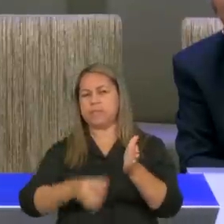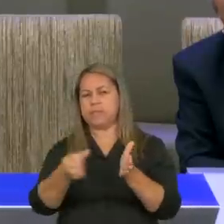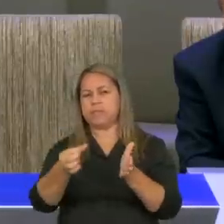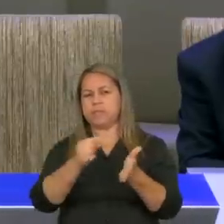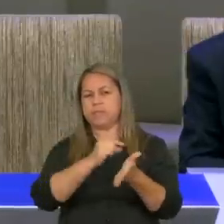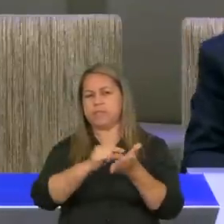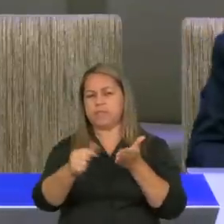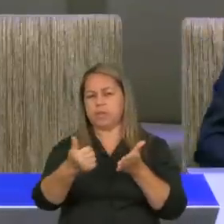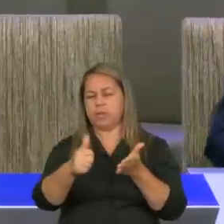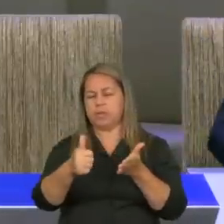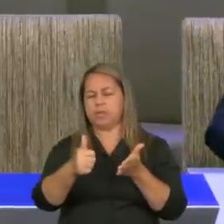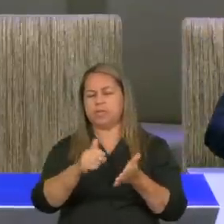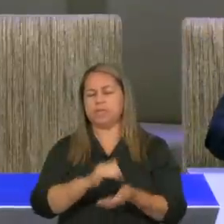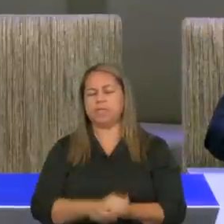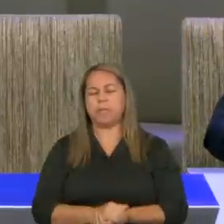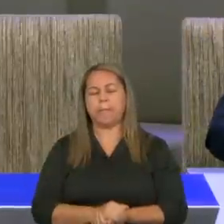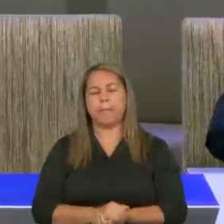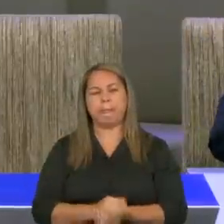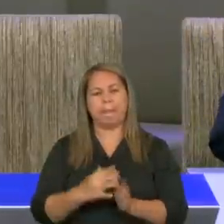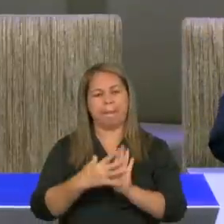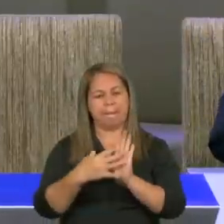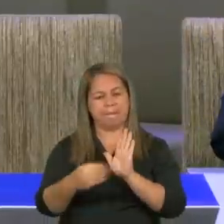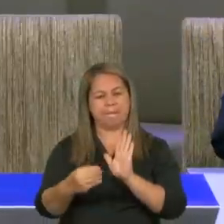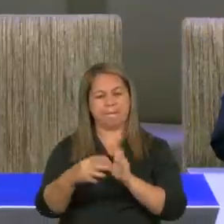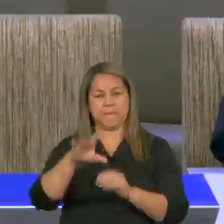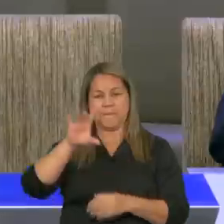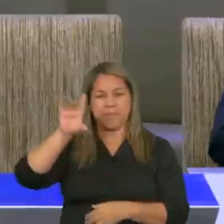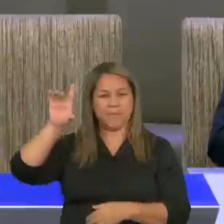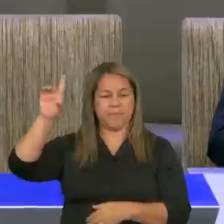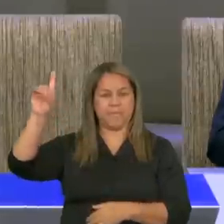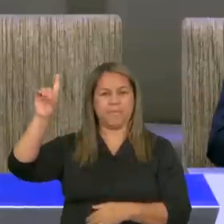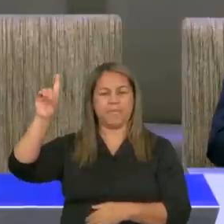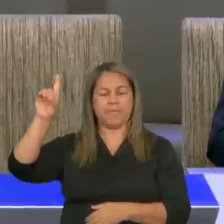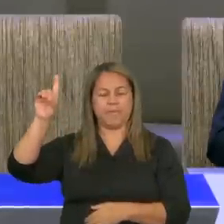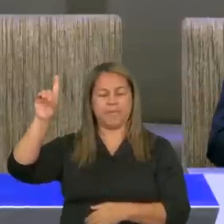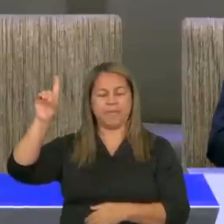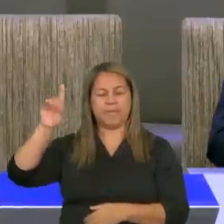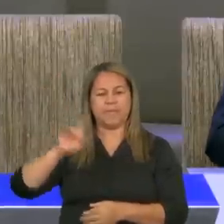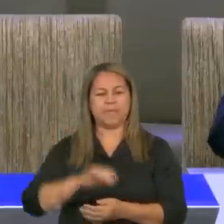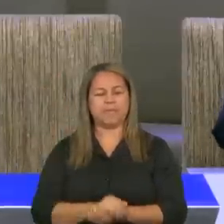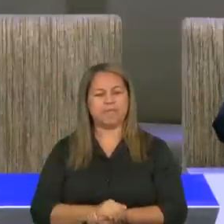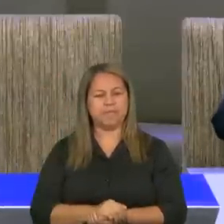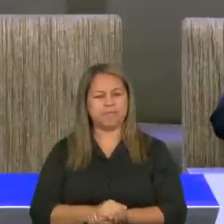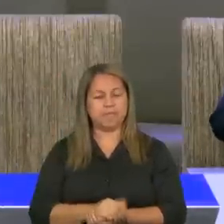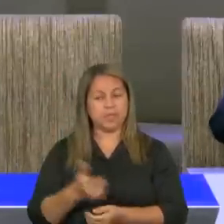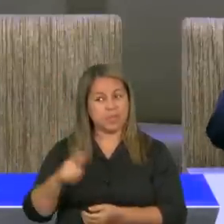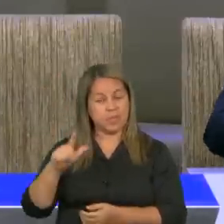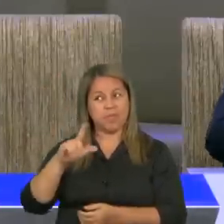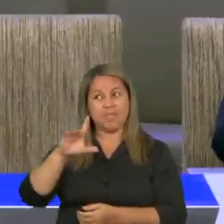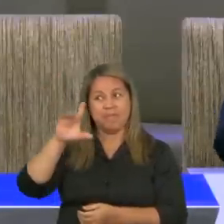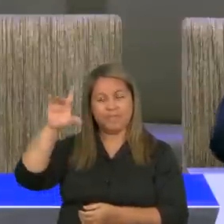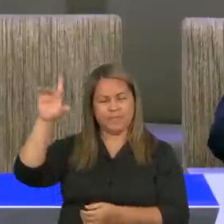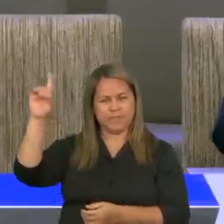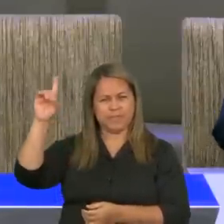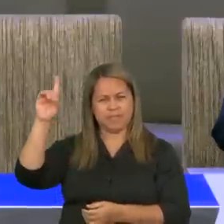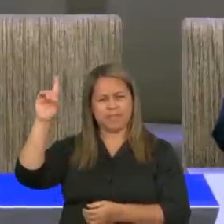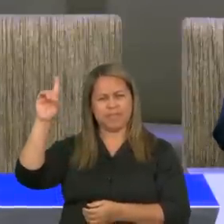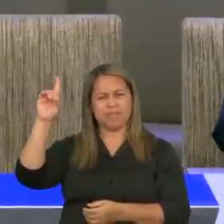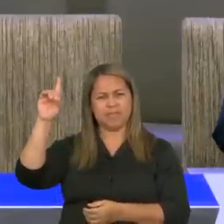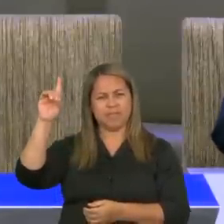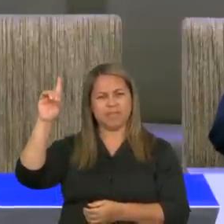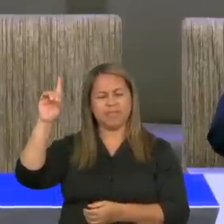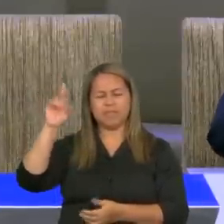Diga comigo esta noite, Deus, dá para ser melhor, Deus, sempre